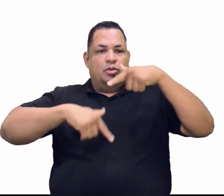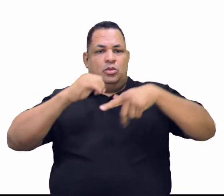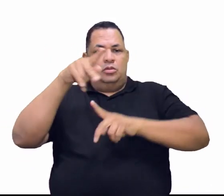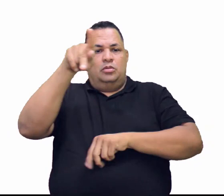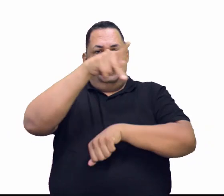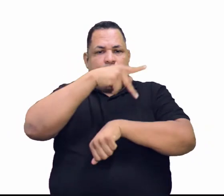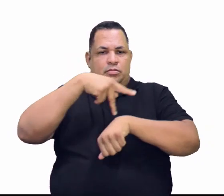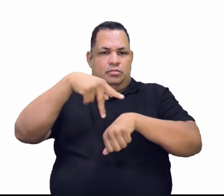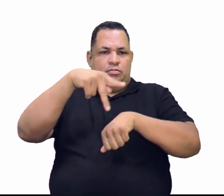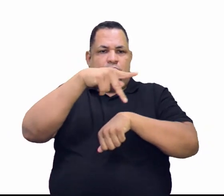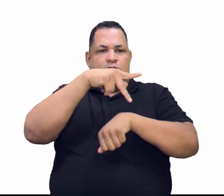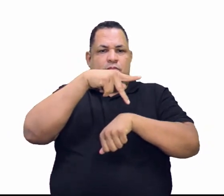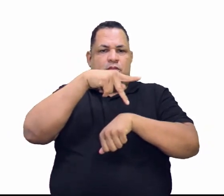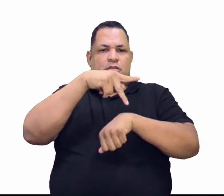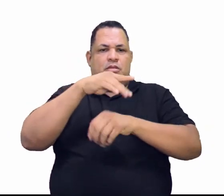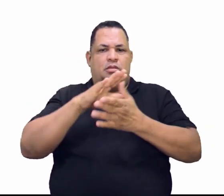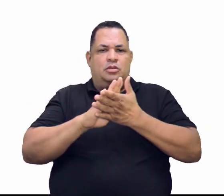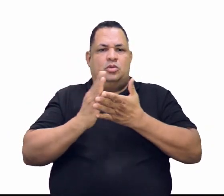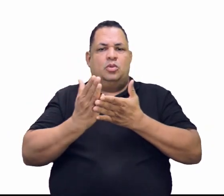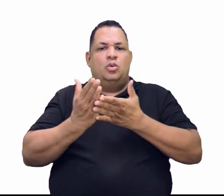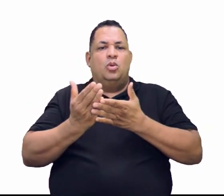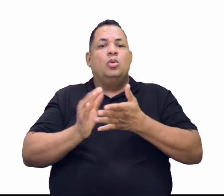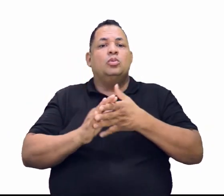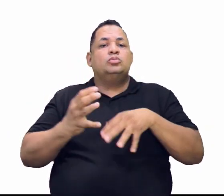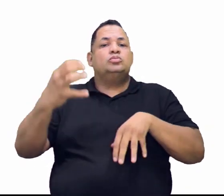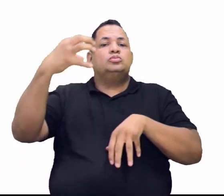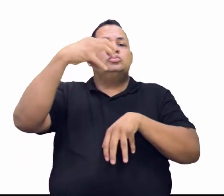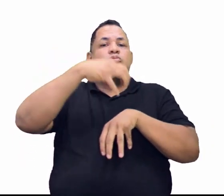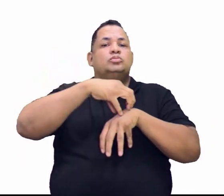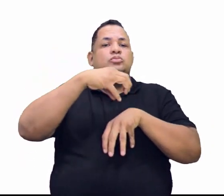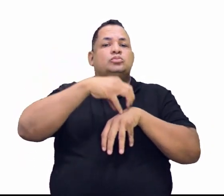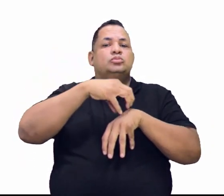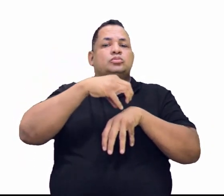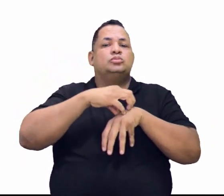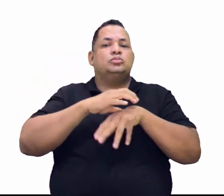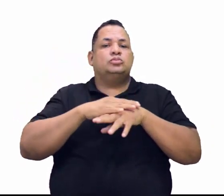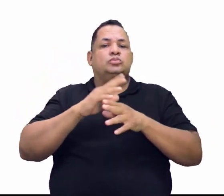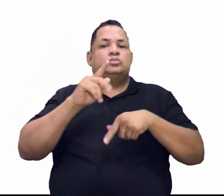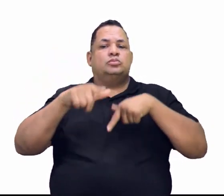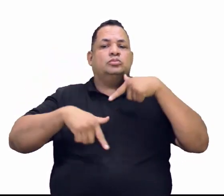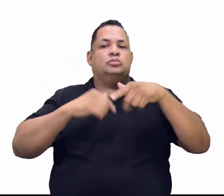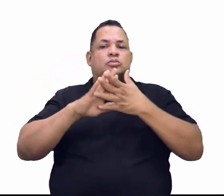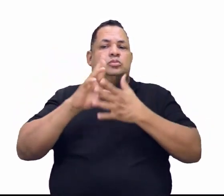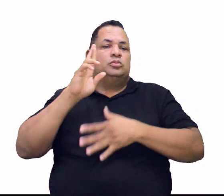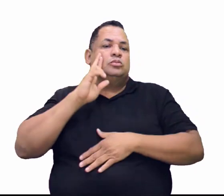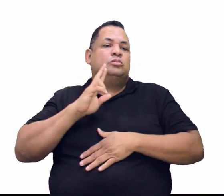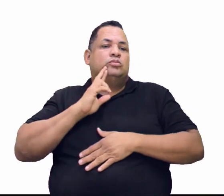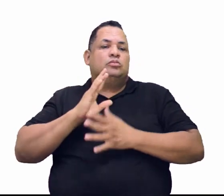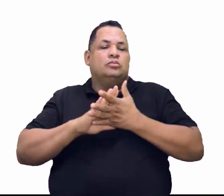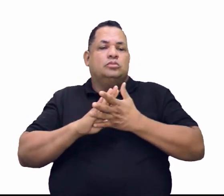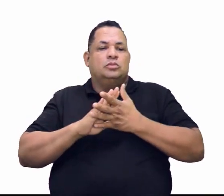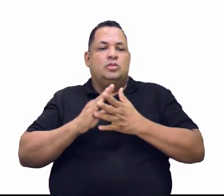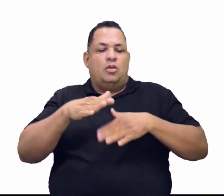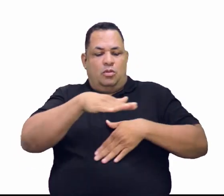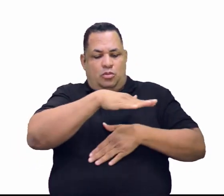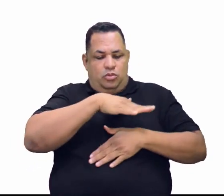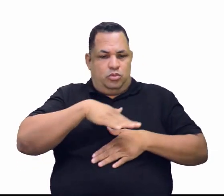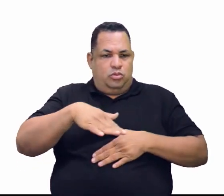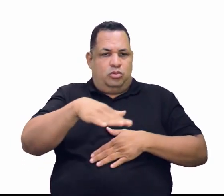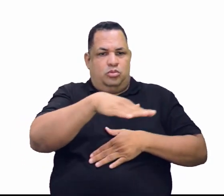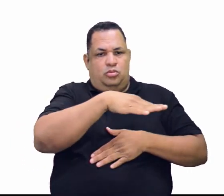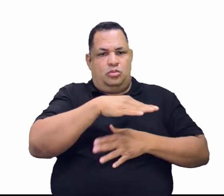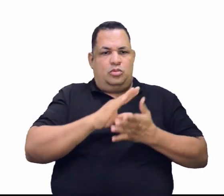O grande centro produtor de Rondônia foi o Garipo do Bom Futuro. Esse garipo